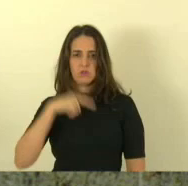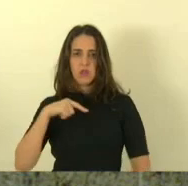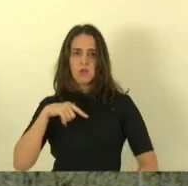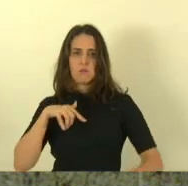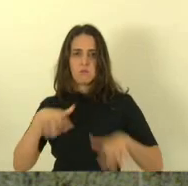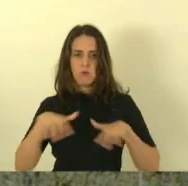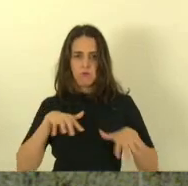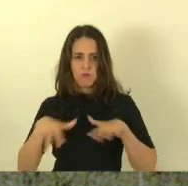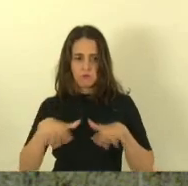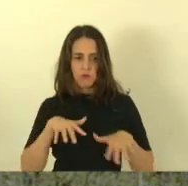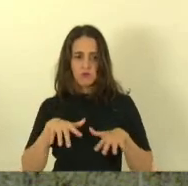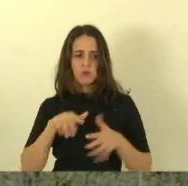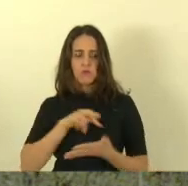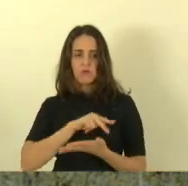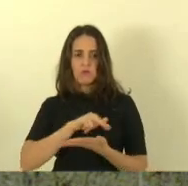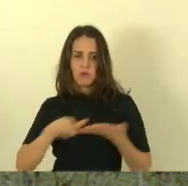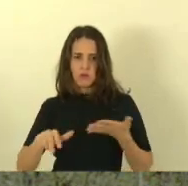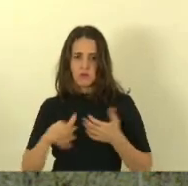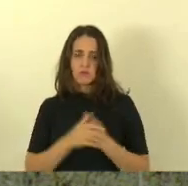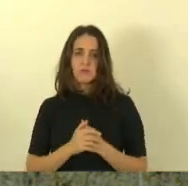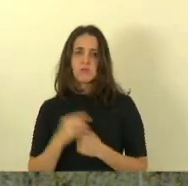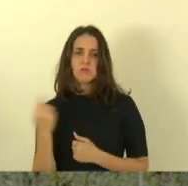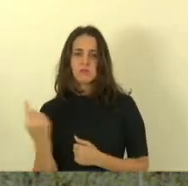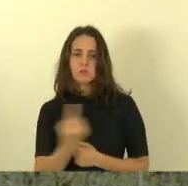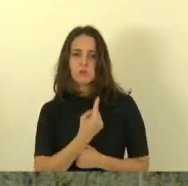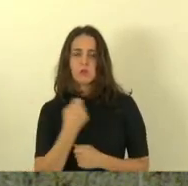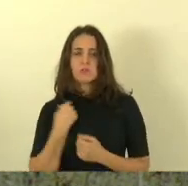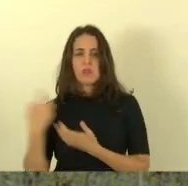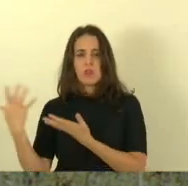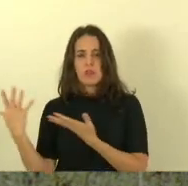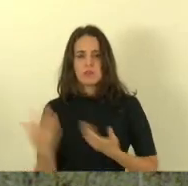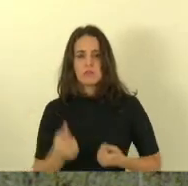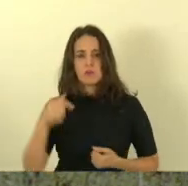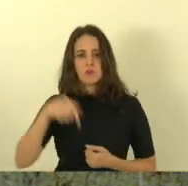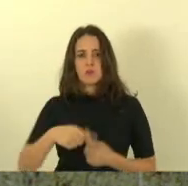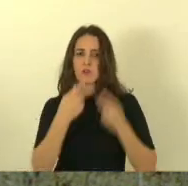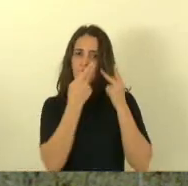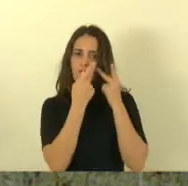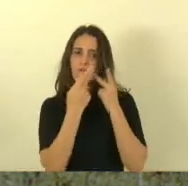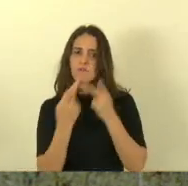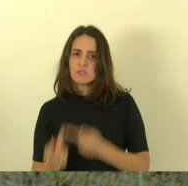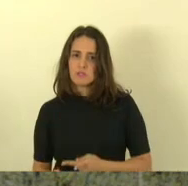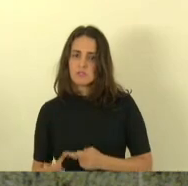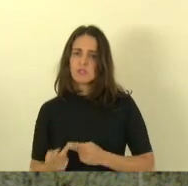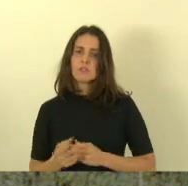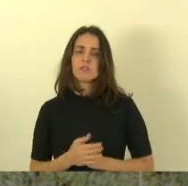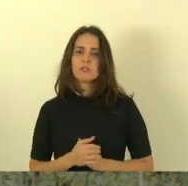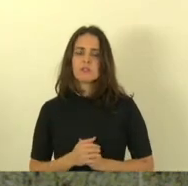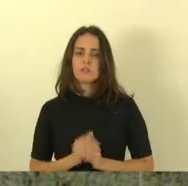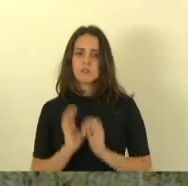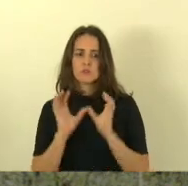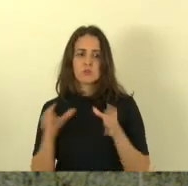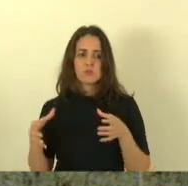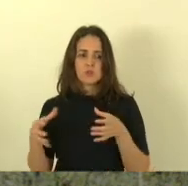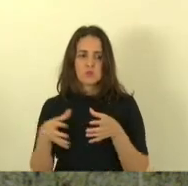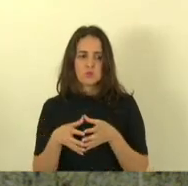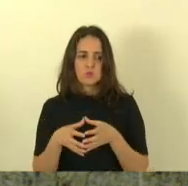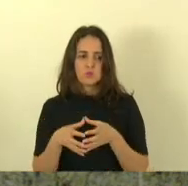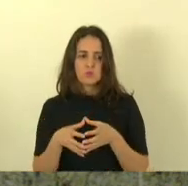estão sendo feitas nós estamos recebendo a visita de um grupo